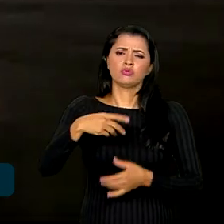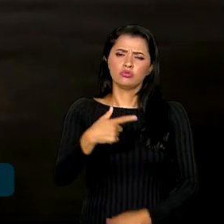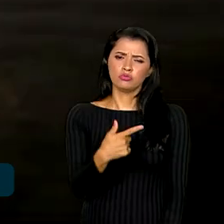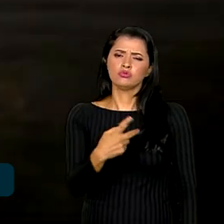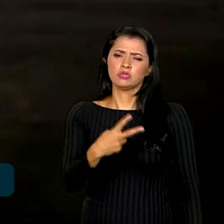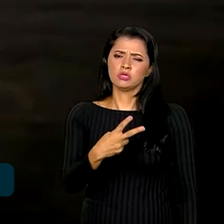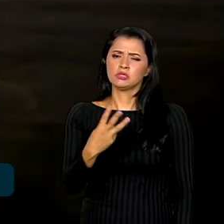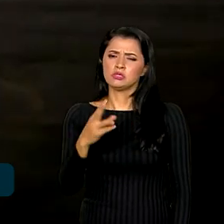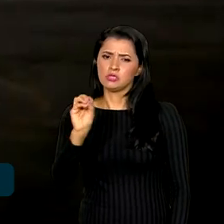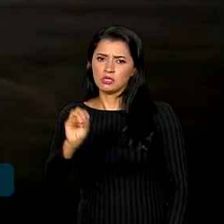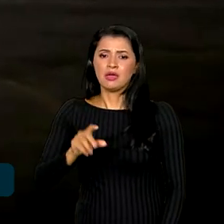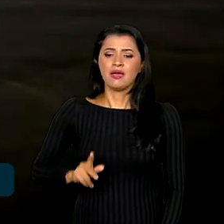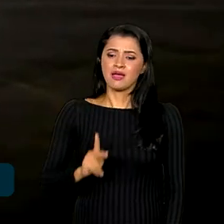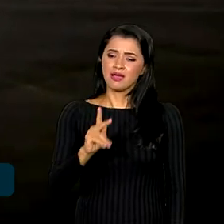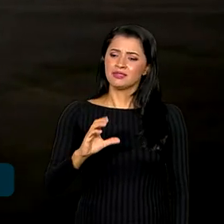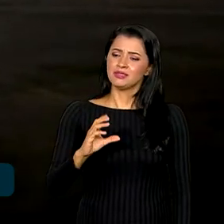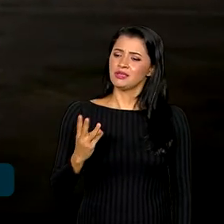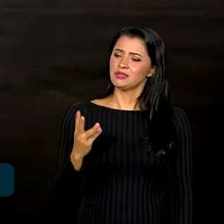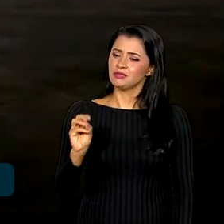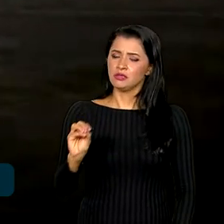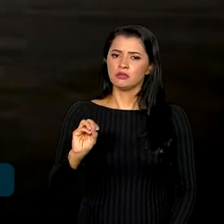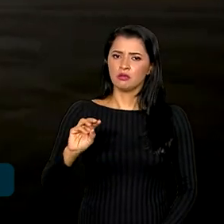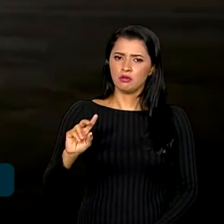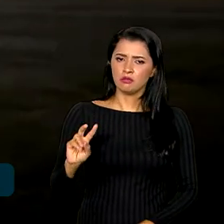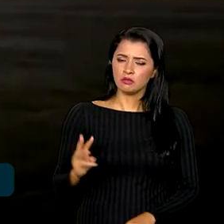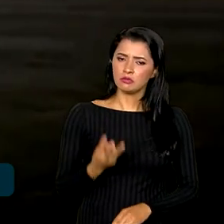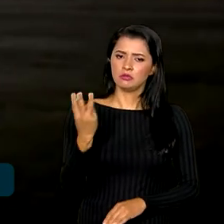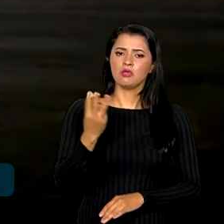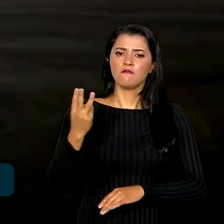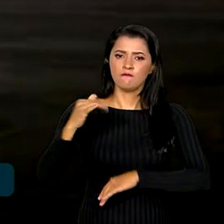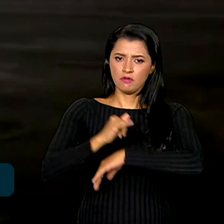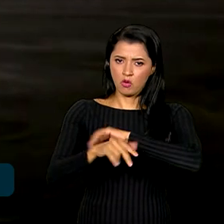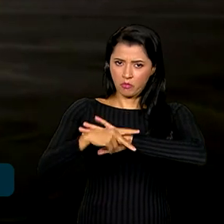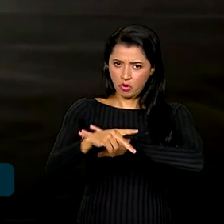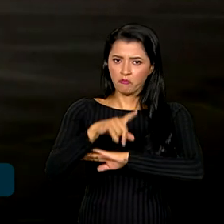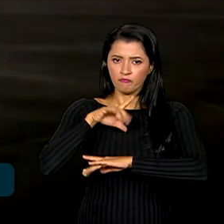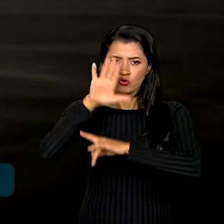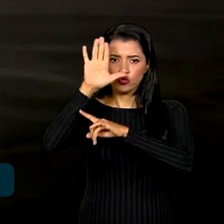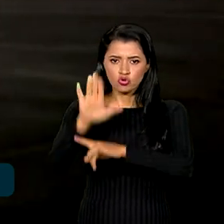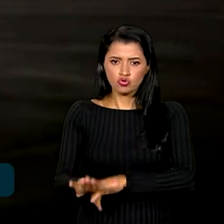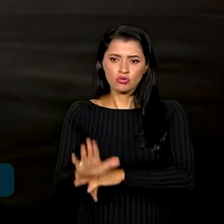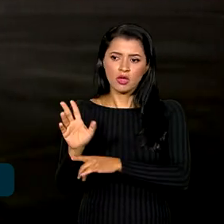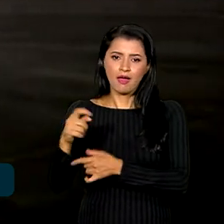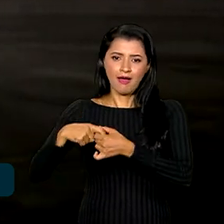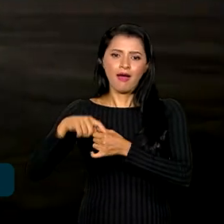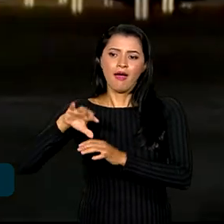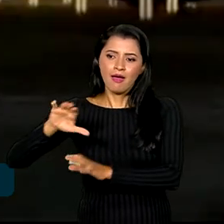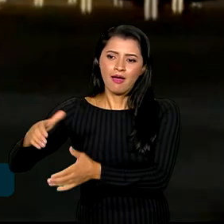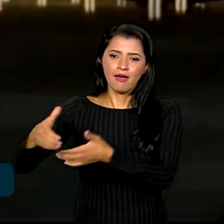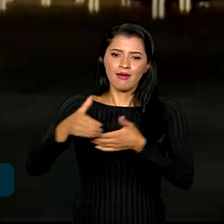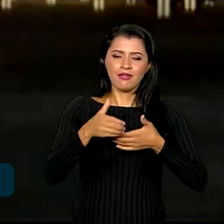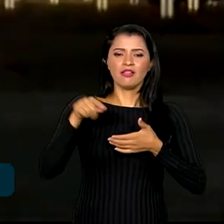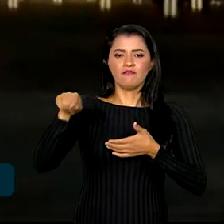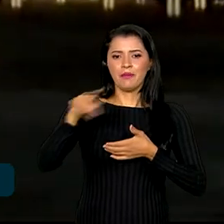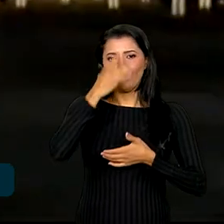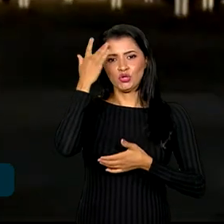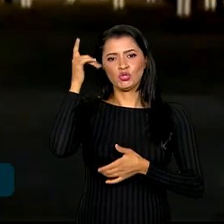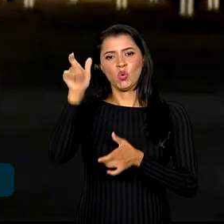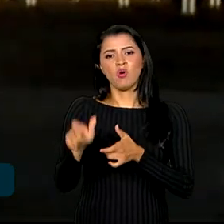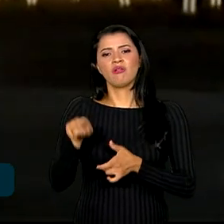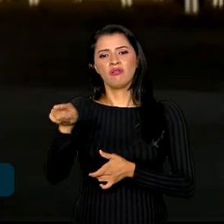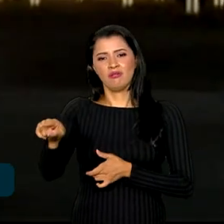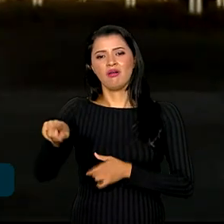KC-30 é um dos seis aviões da Força Aérea Brasileira que vão ajudar a repatriar os brasileiros que estão em Israel e na